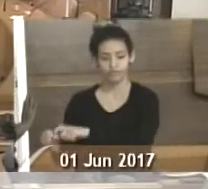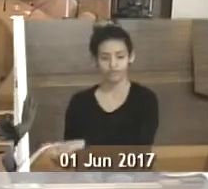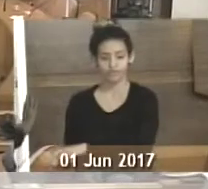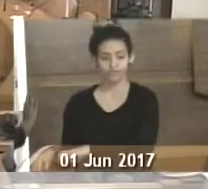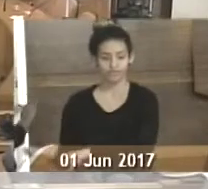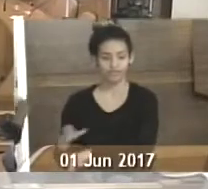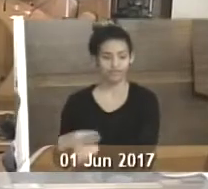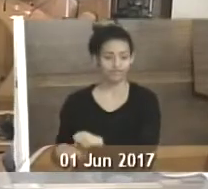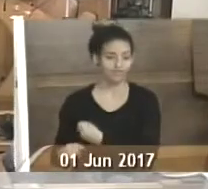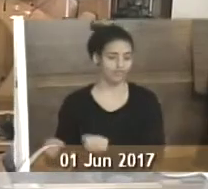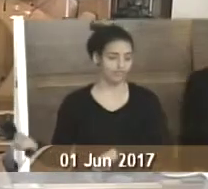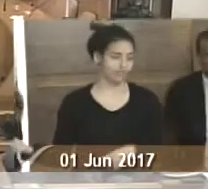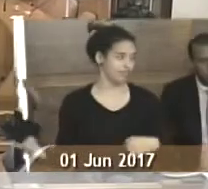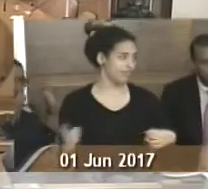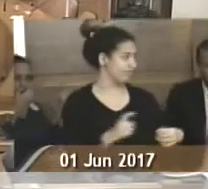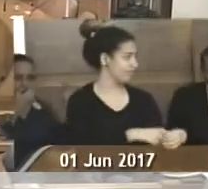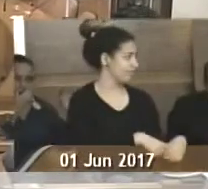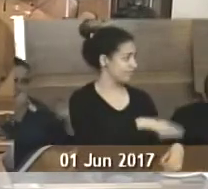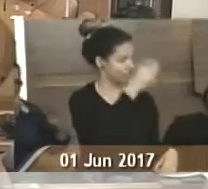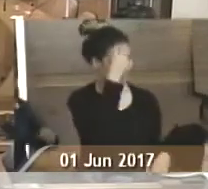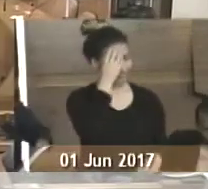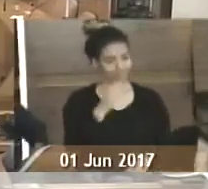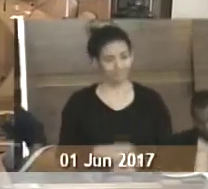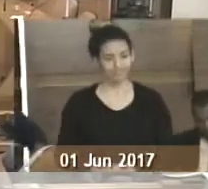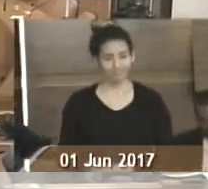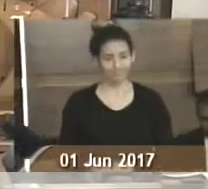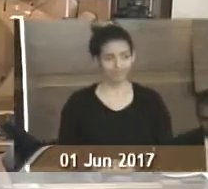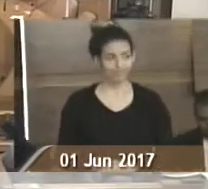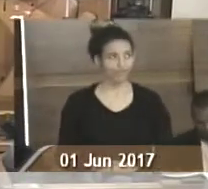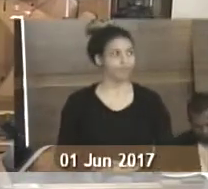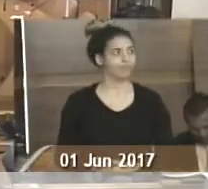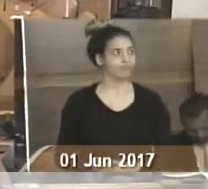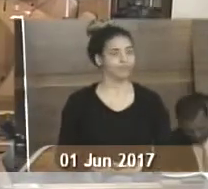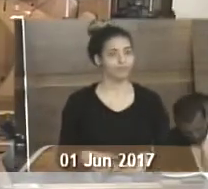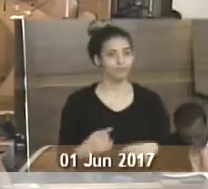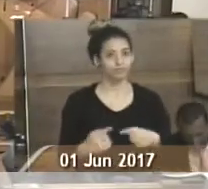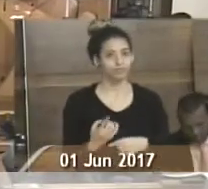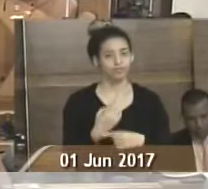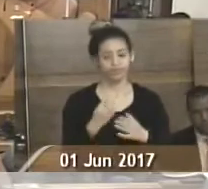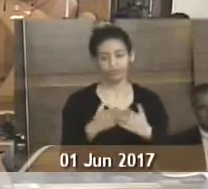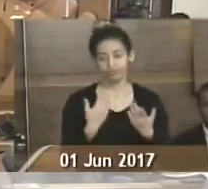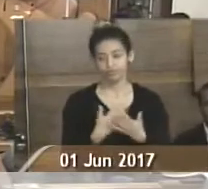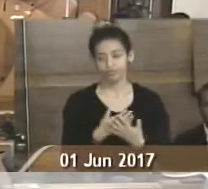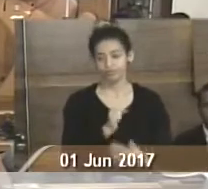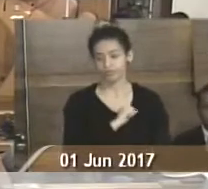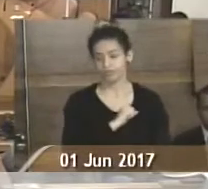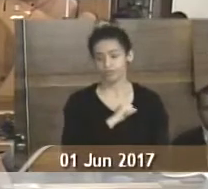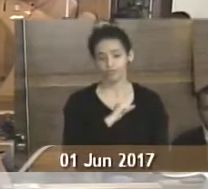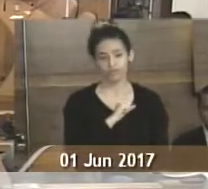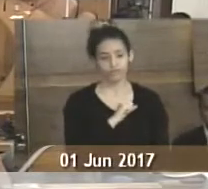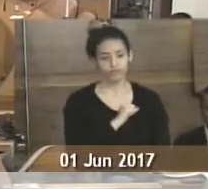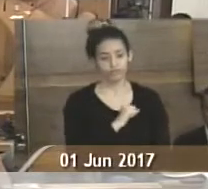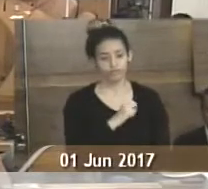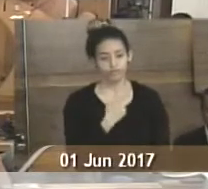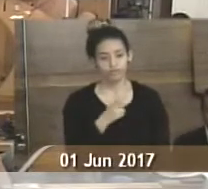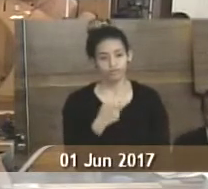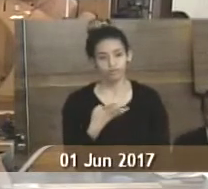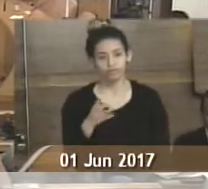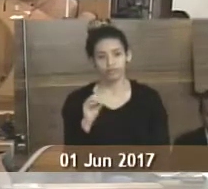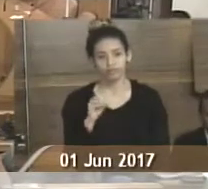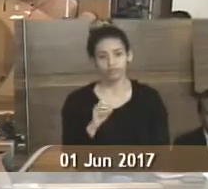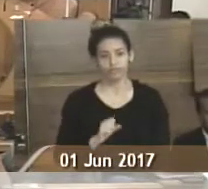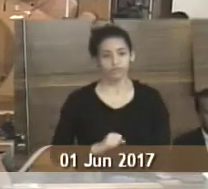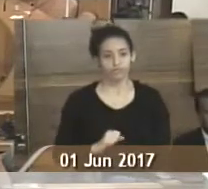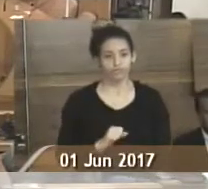à Vila do Abraão, Ilha Grande, no Cais Santa Luzia, no centro. Em discussão, o único requerimento, de número 540,